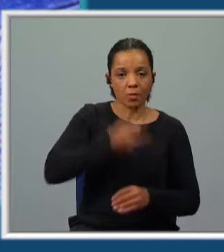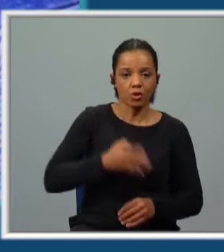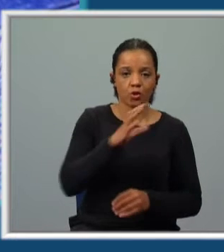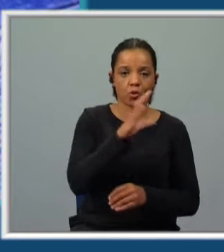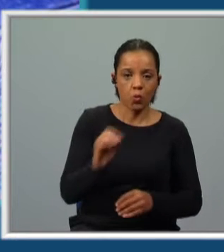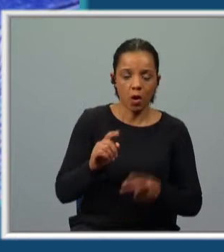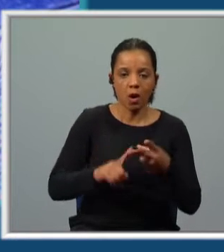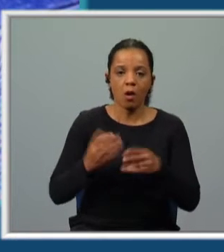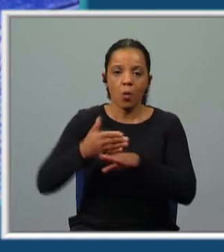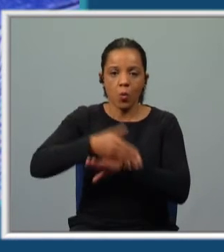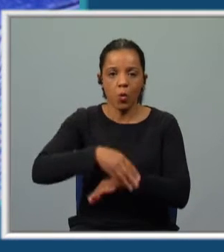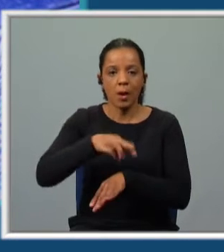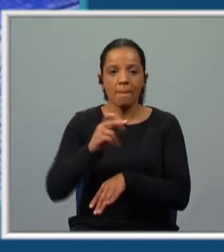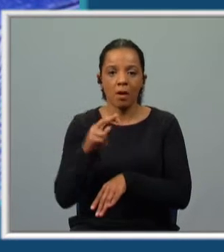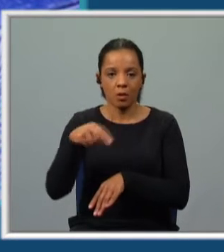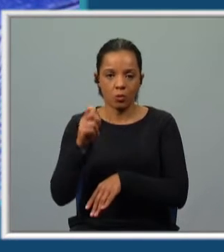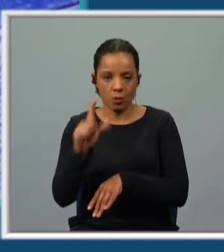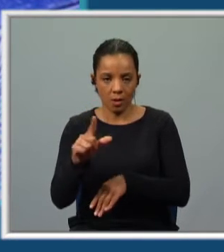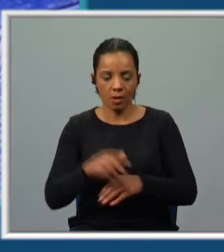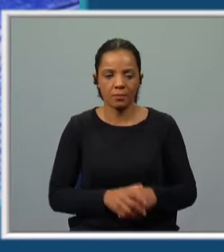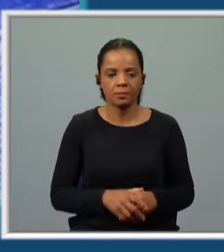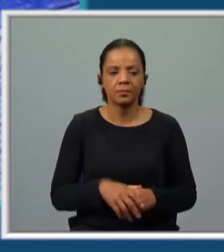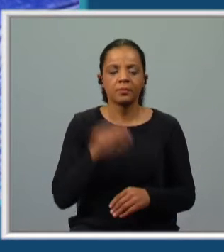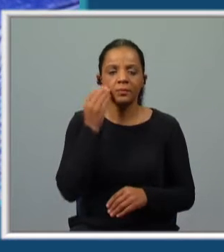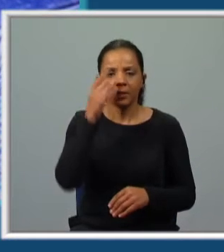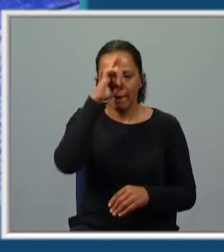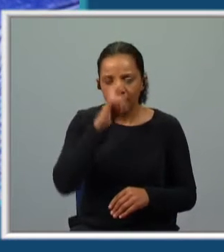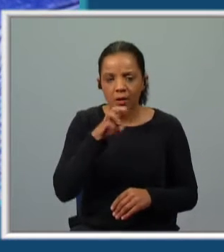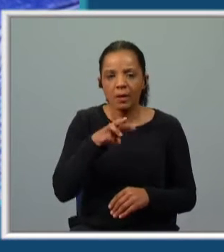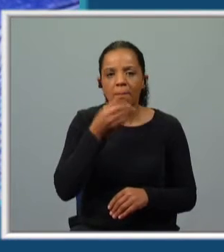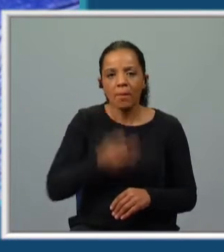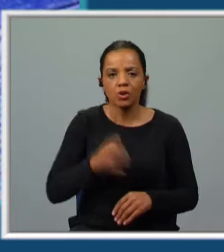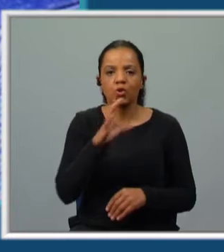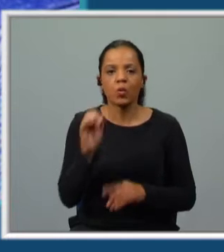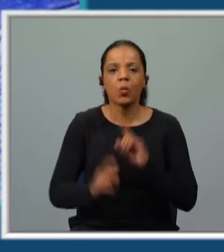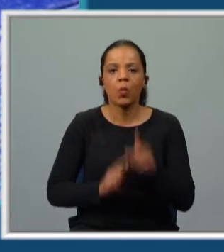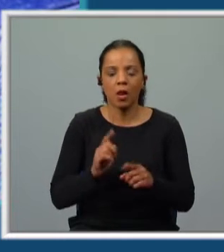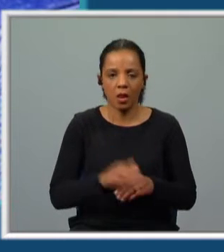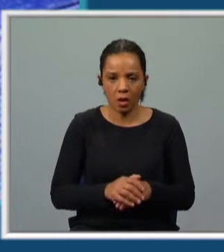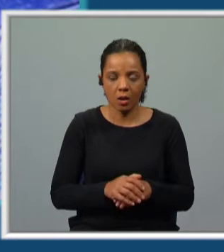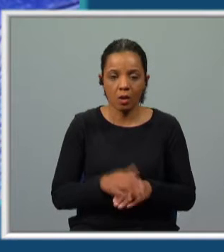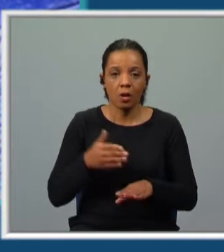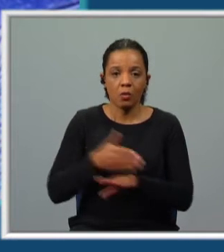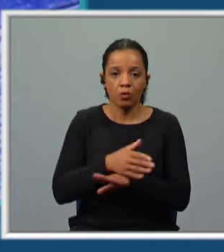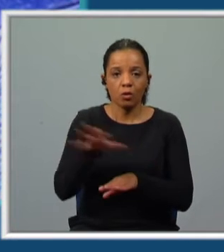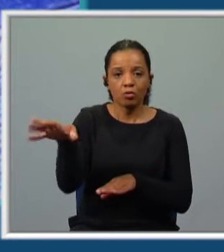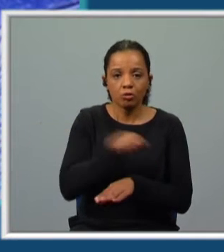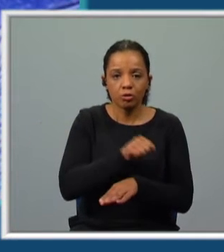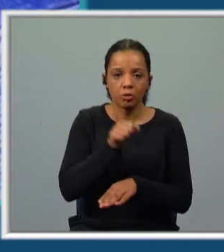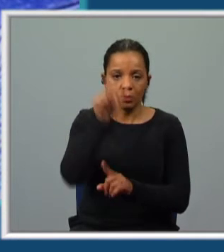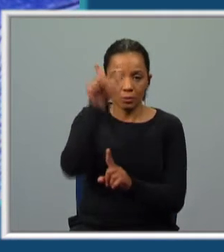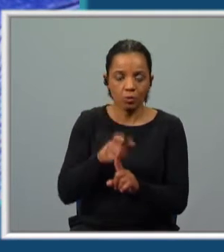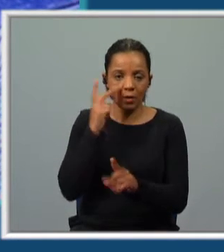e o náufrago de Manuel. E qual é a recordação de Mestre João, então? A sua náufrago recolheu um náufrago que